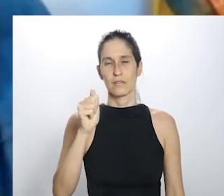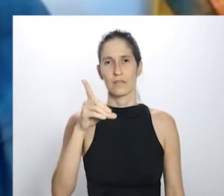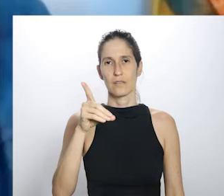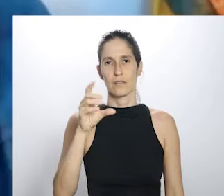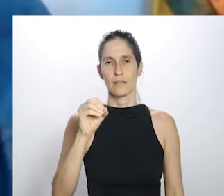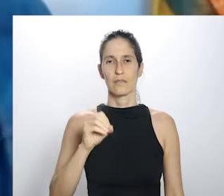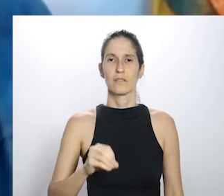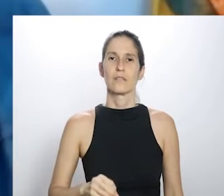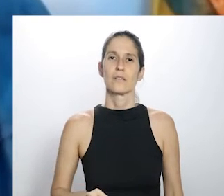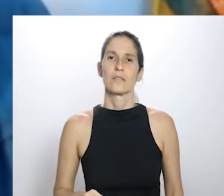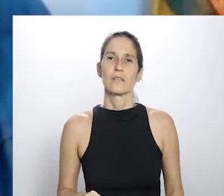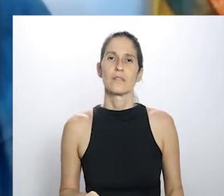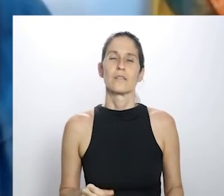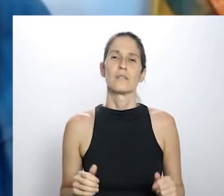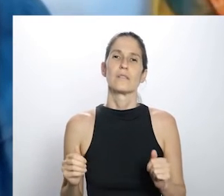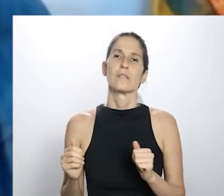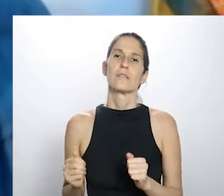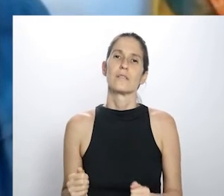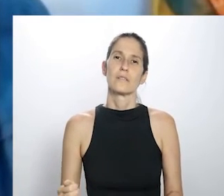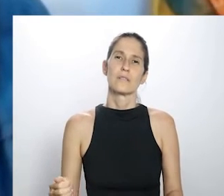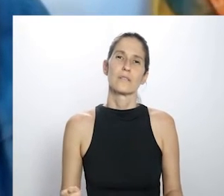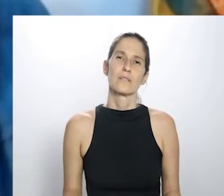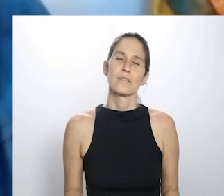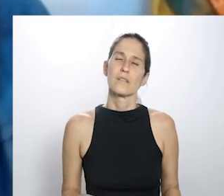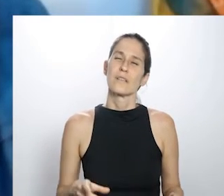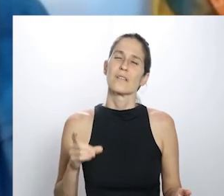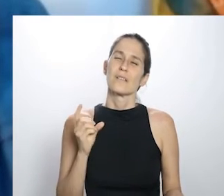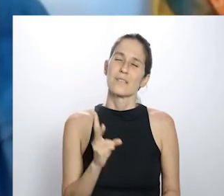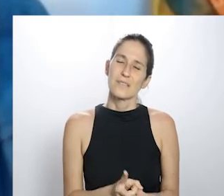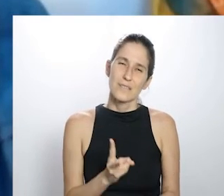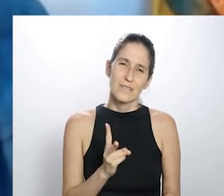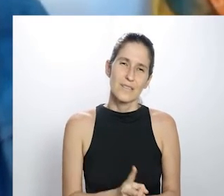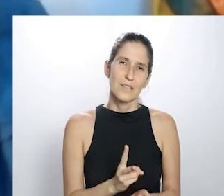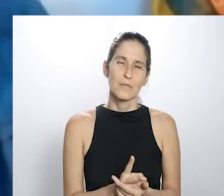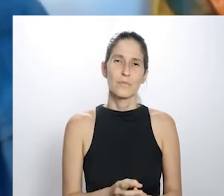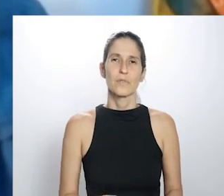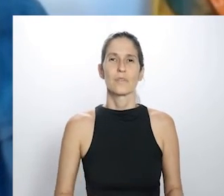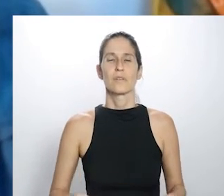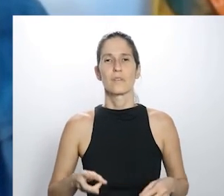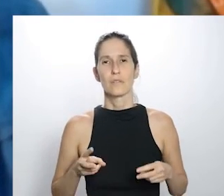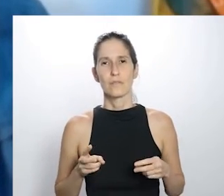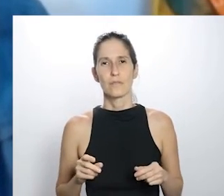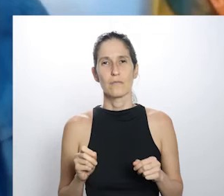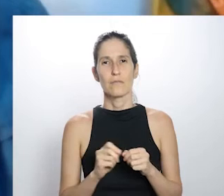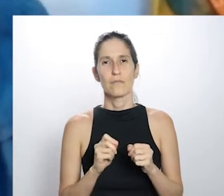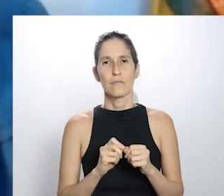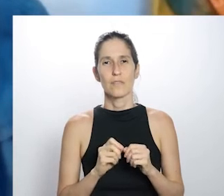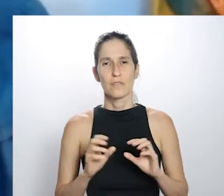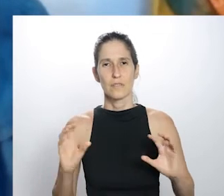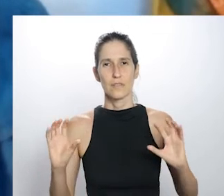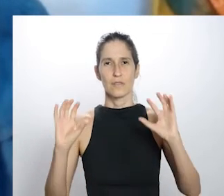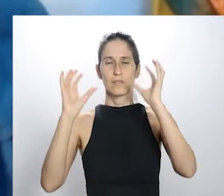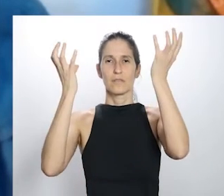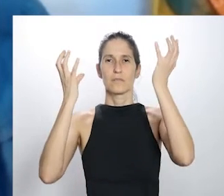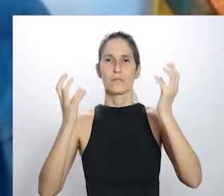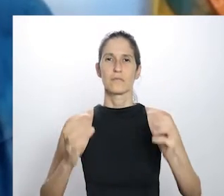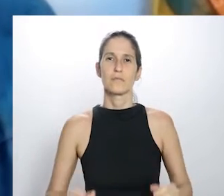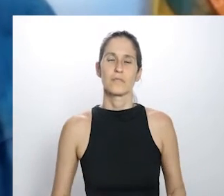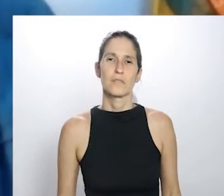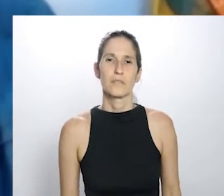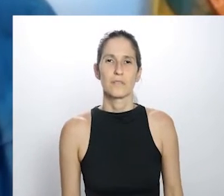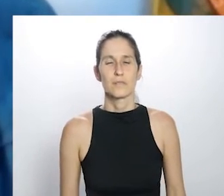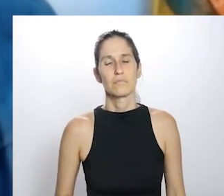ainda diz o seguinte, Joana Dark e caro rico Serafim, desde quando começou essa pandemia que minha alternativa é continuar